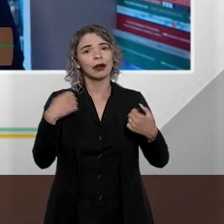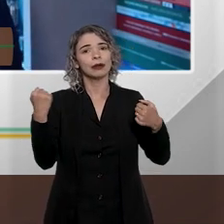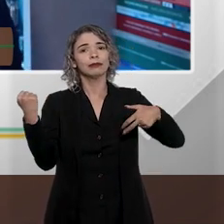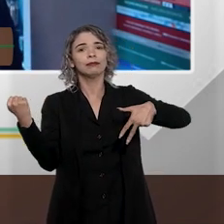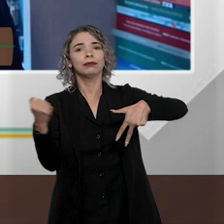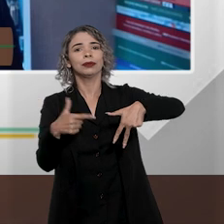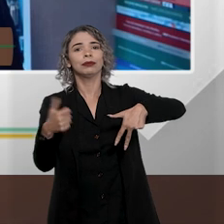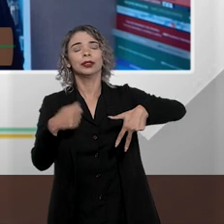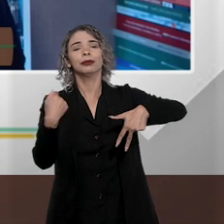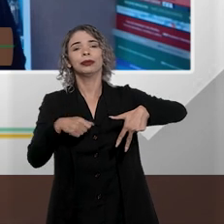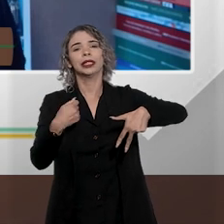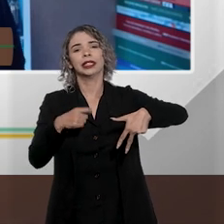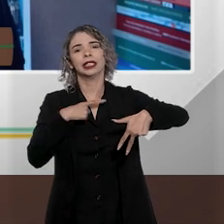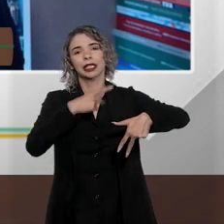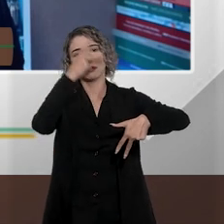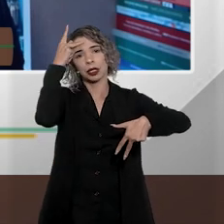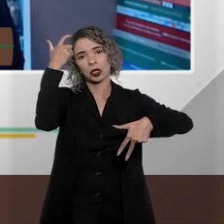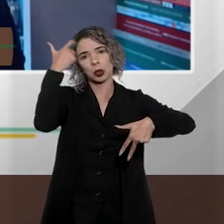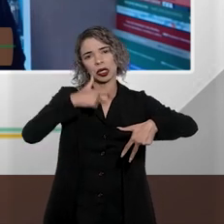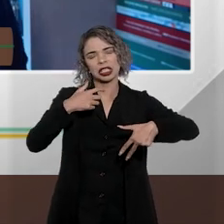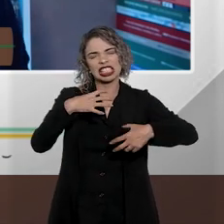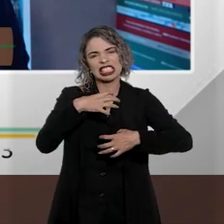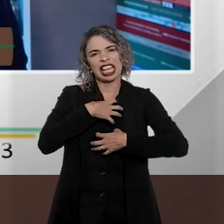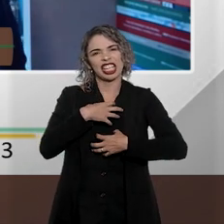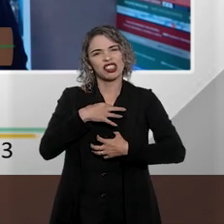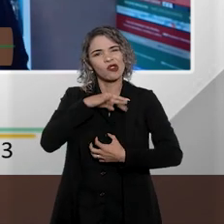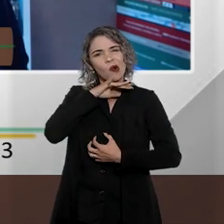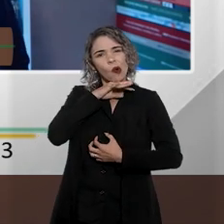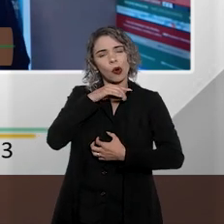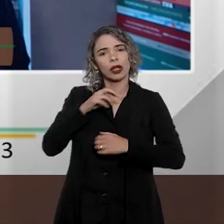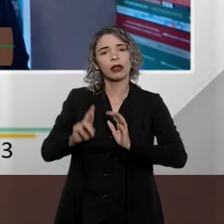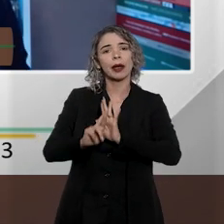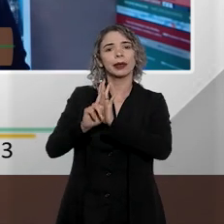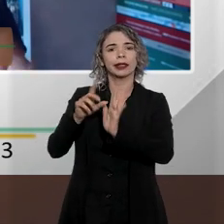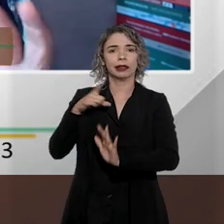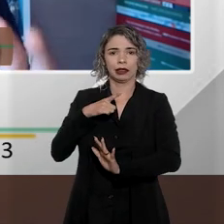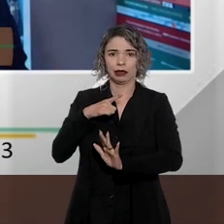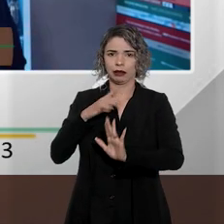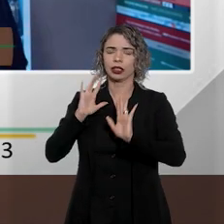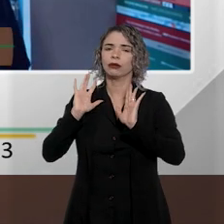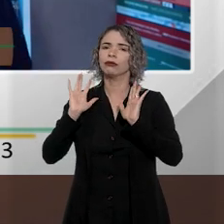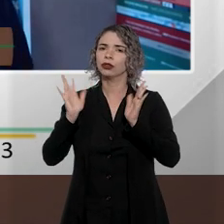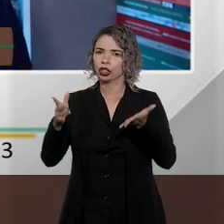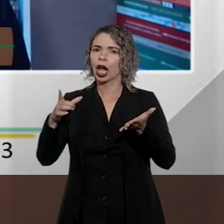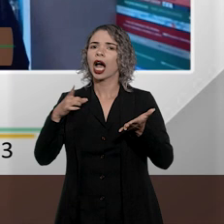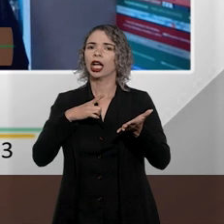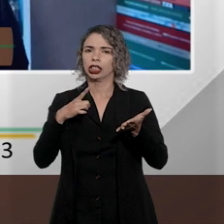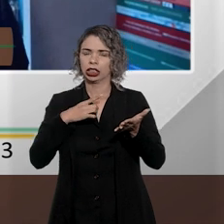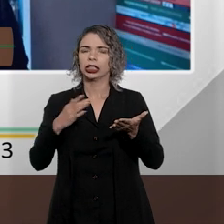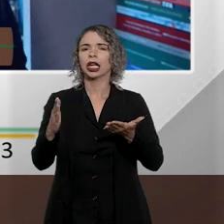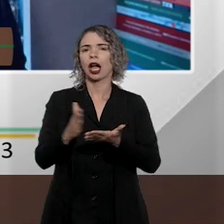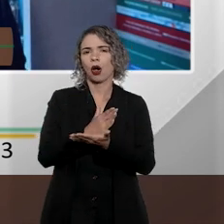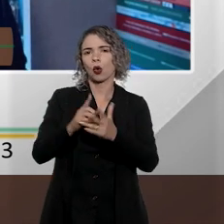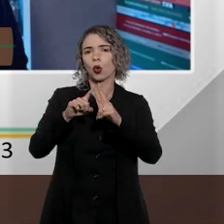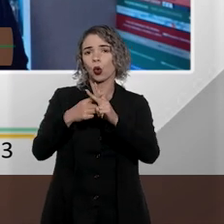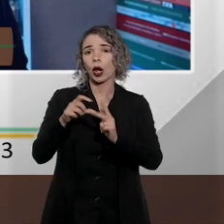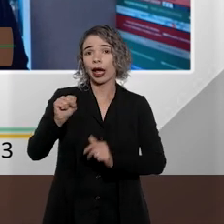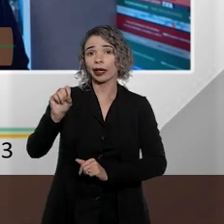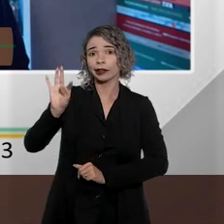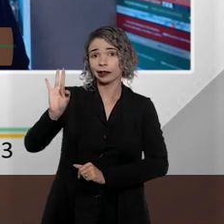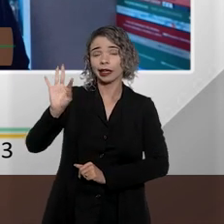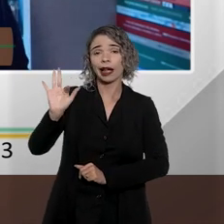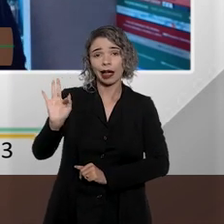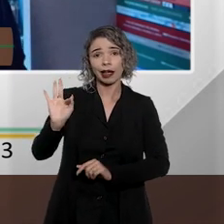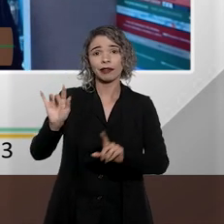representação. Essa era uma questão forte. E o outro ponto, e isso já havia sido corrigido, entre aspas, pelo STF, o outro ponto